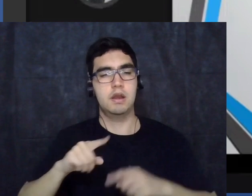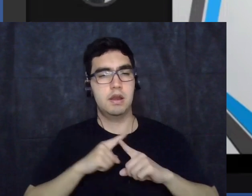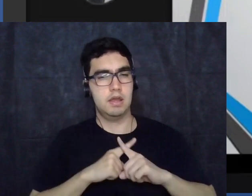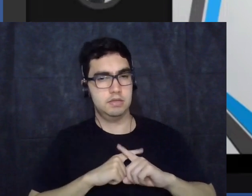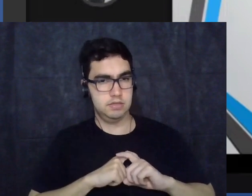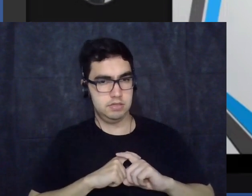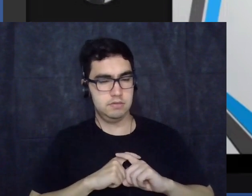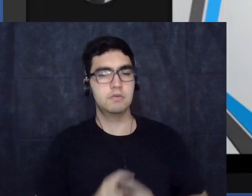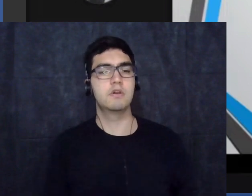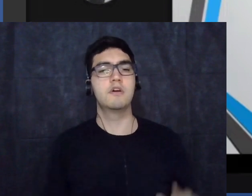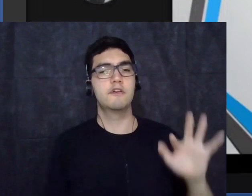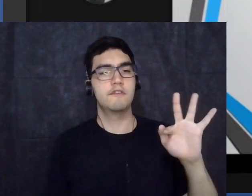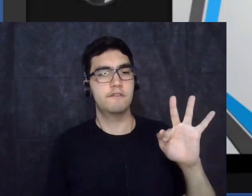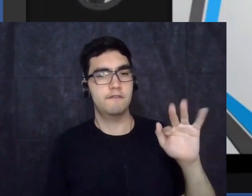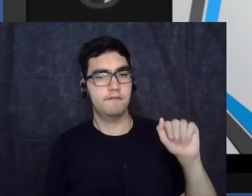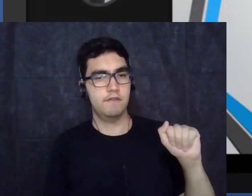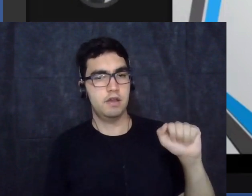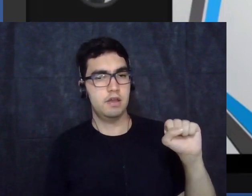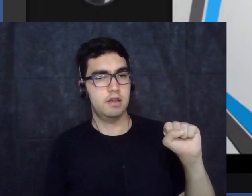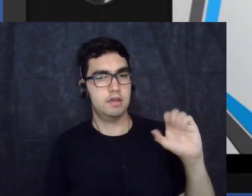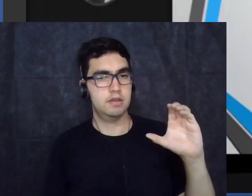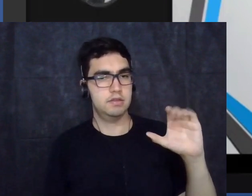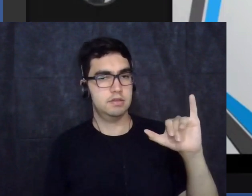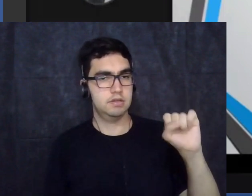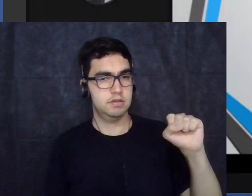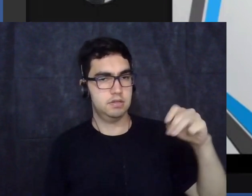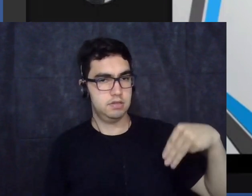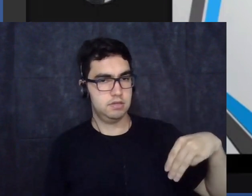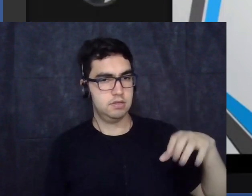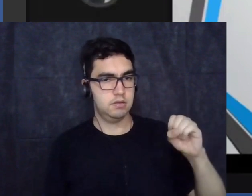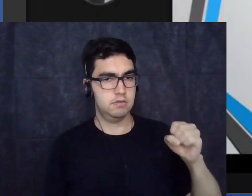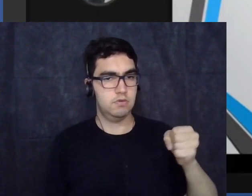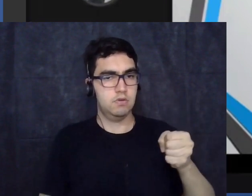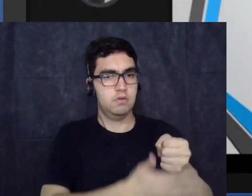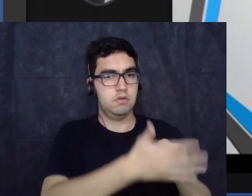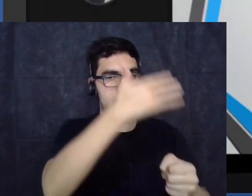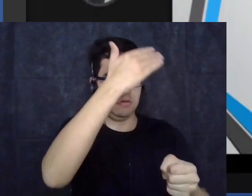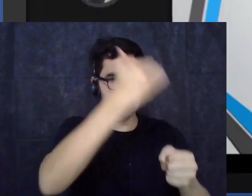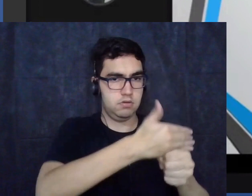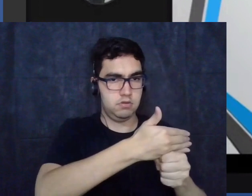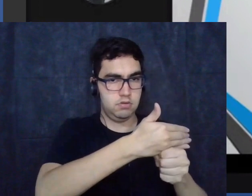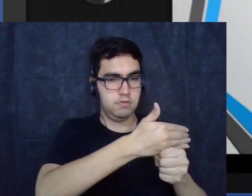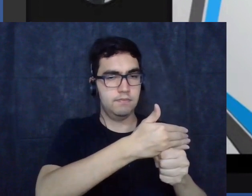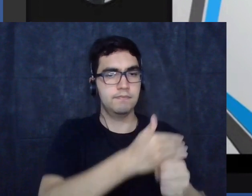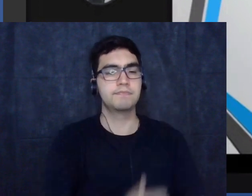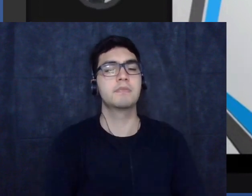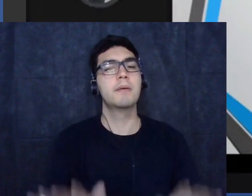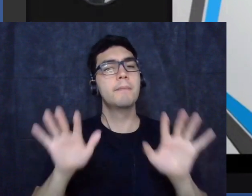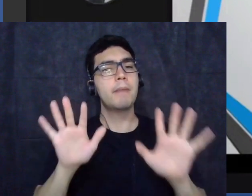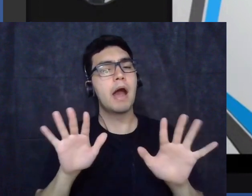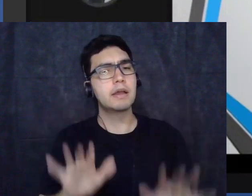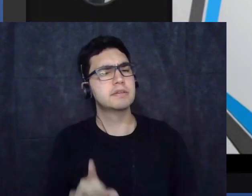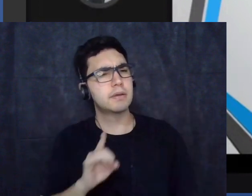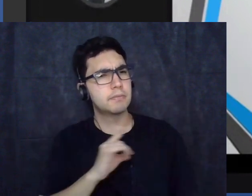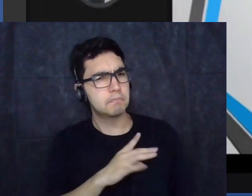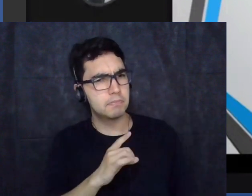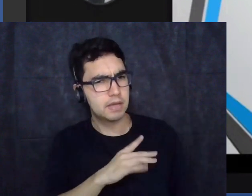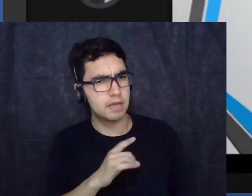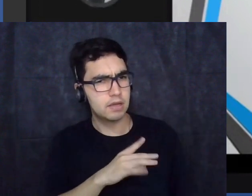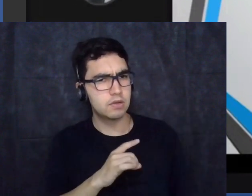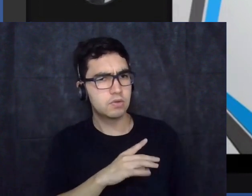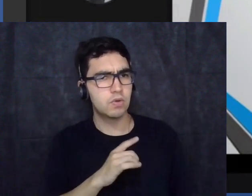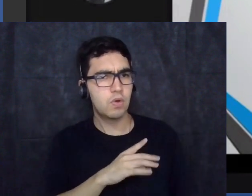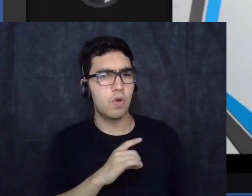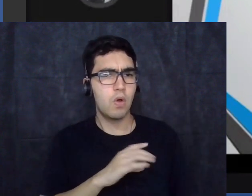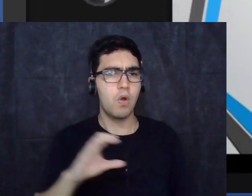transformação um bom me alongar nessa análise mas o medo do comunismo serviu de estímulo para que